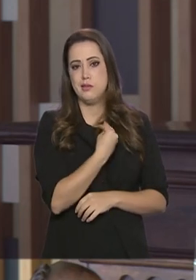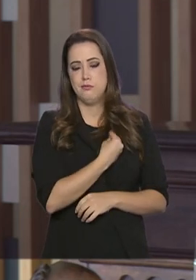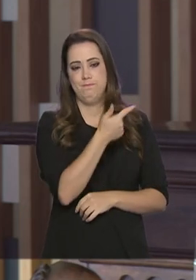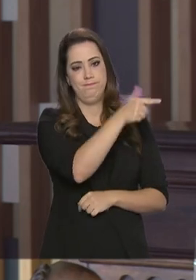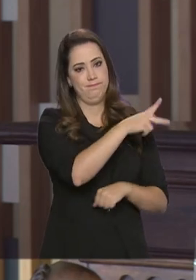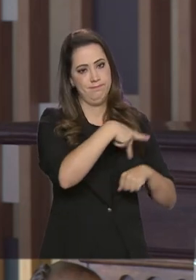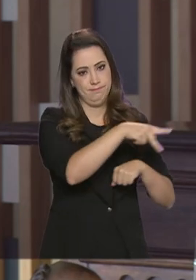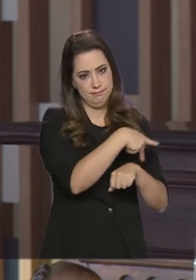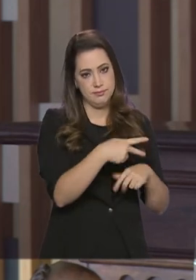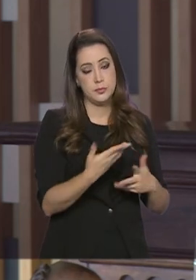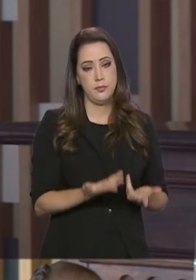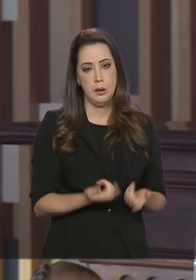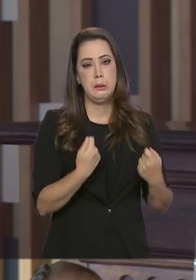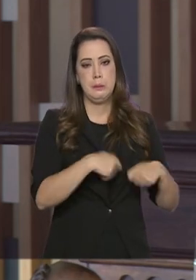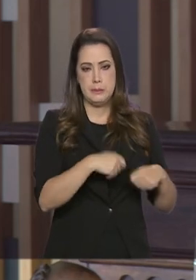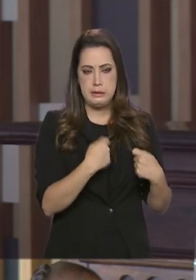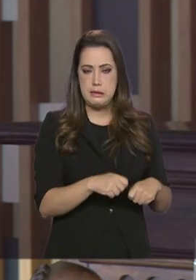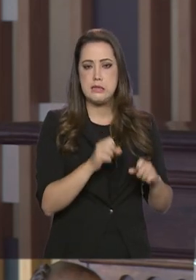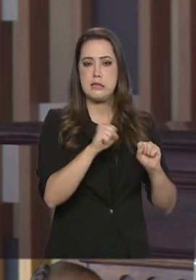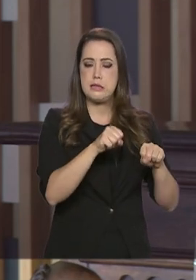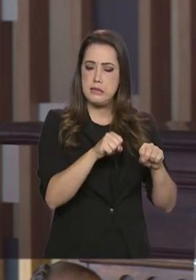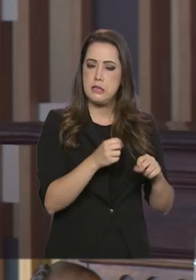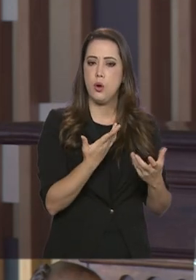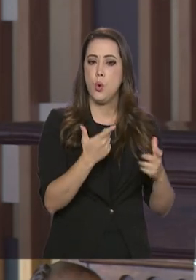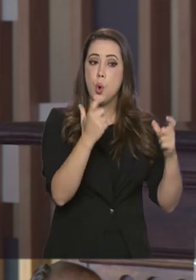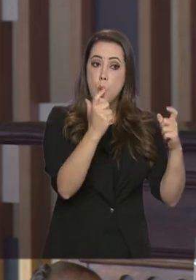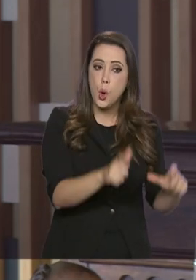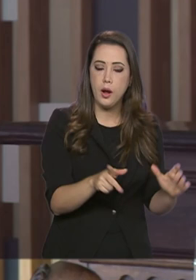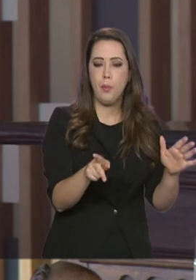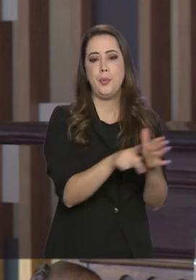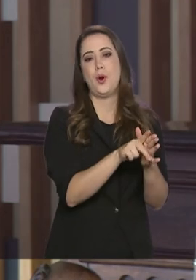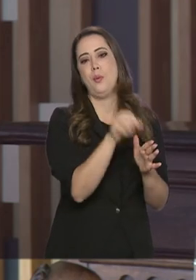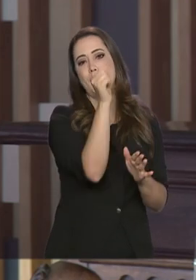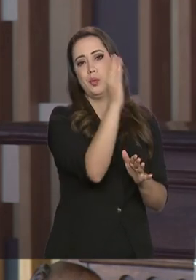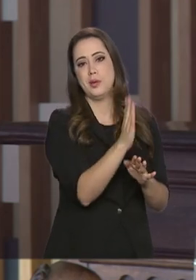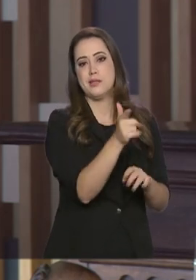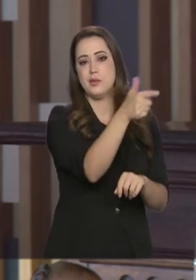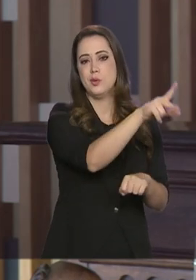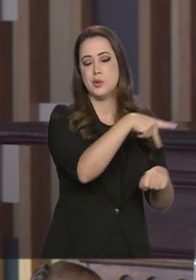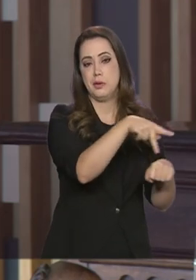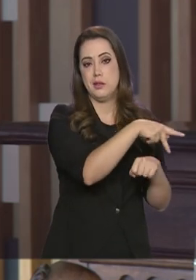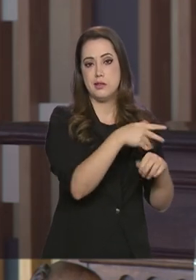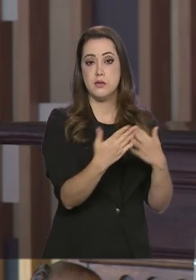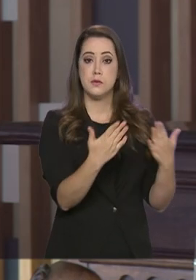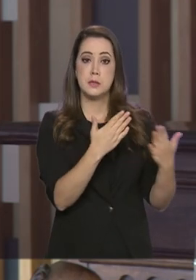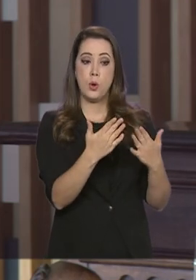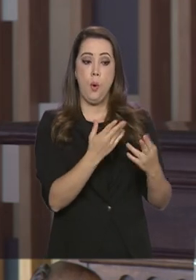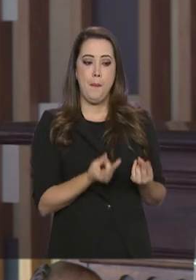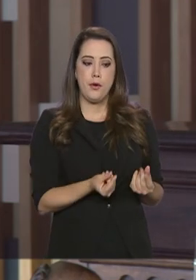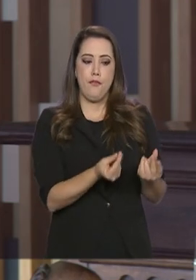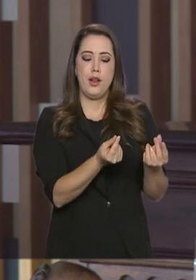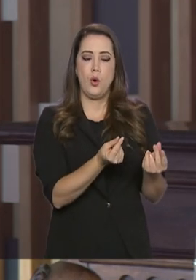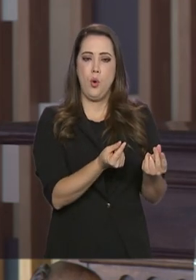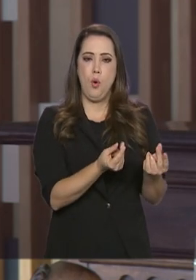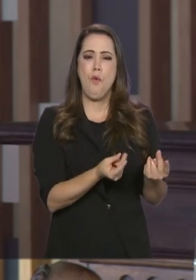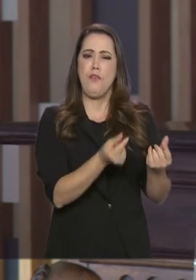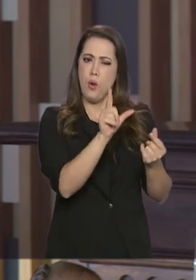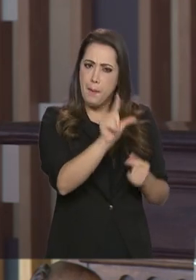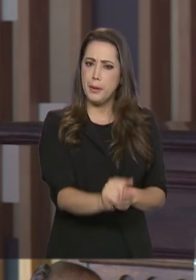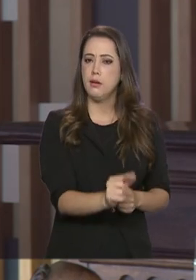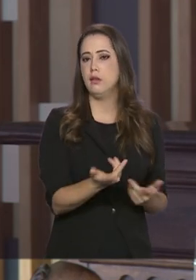de embaixadas, de consulados. E, se você compara com o custo, isso é um custo baixo, entendeu?